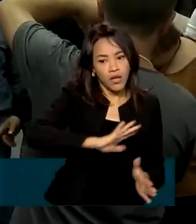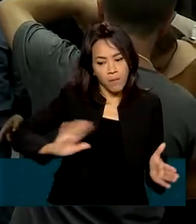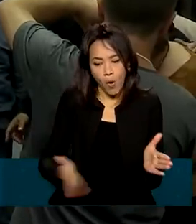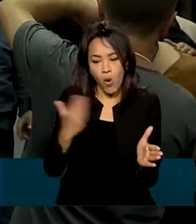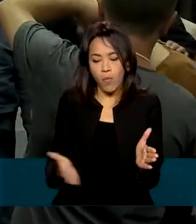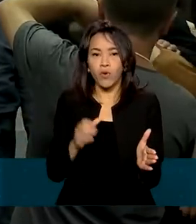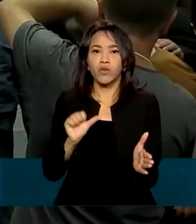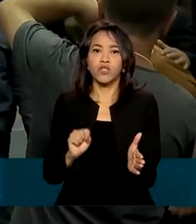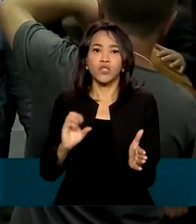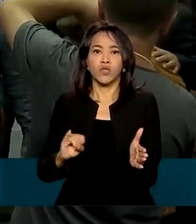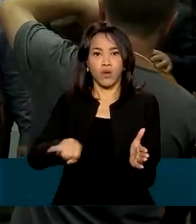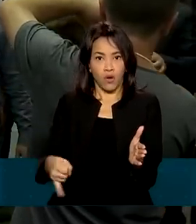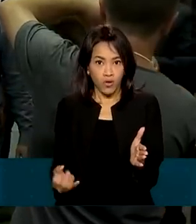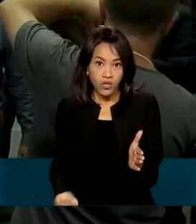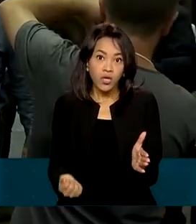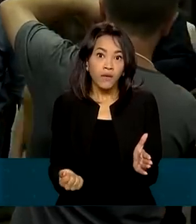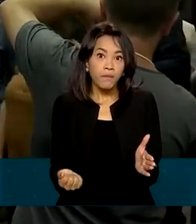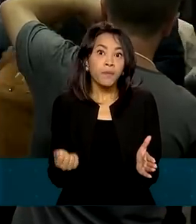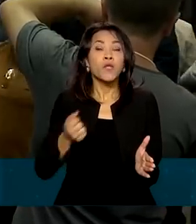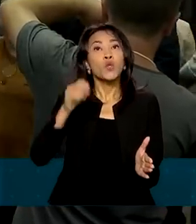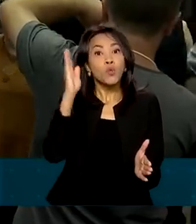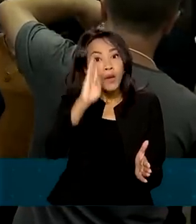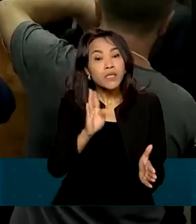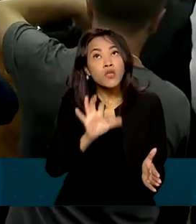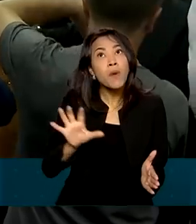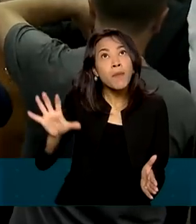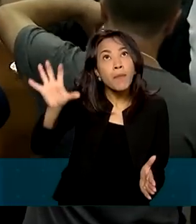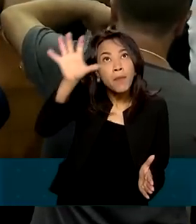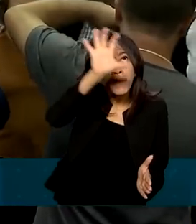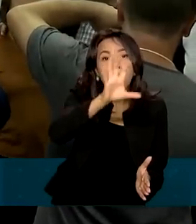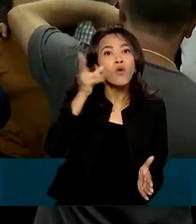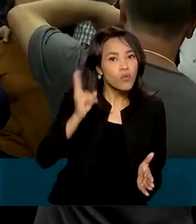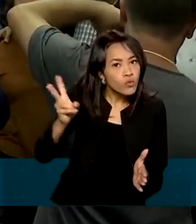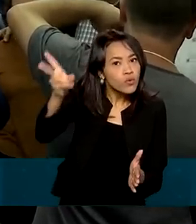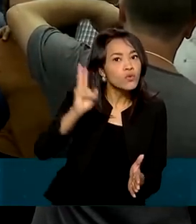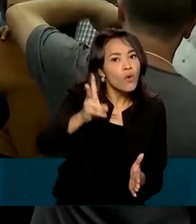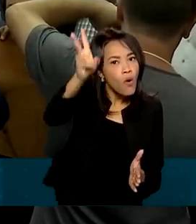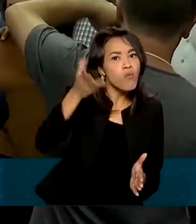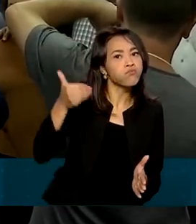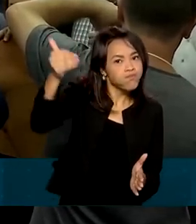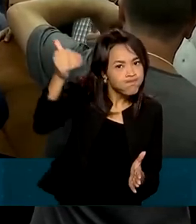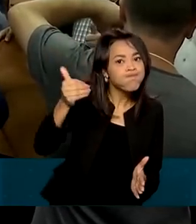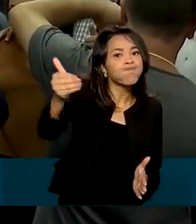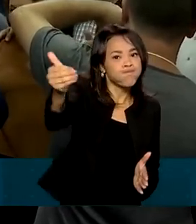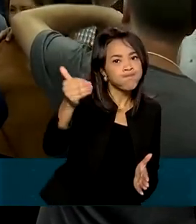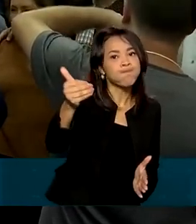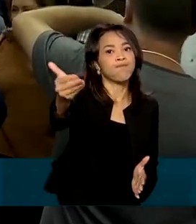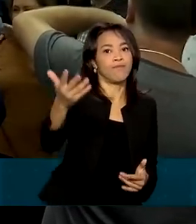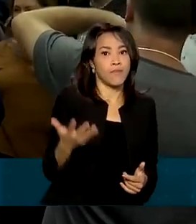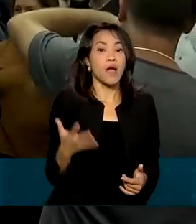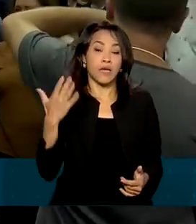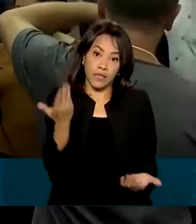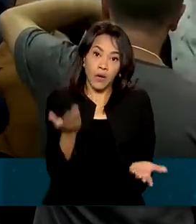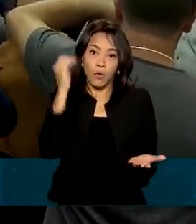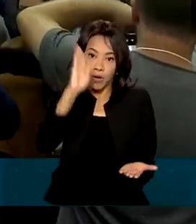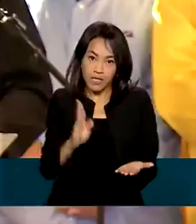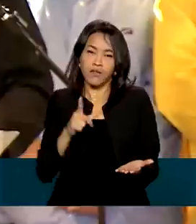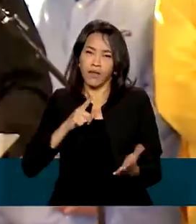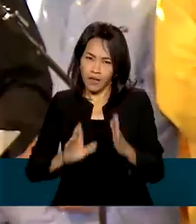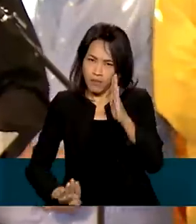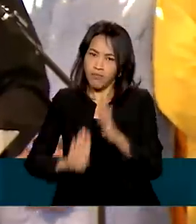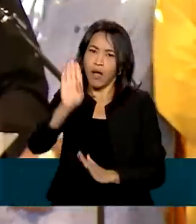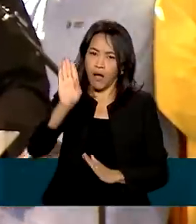soja, o restante do país se manteve com altos números. Então o Brasil novamente vai ter um recorde de produção.